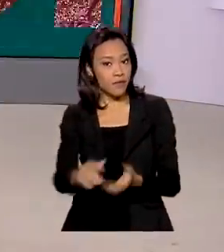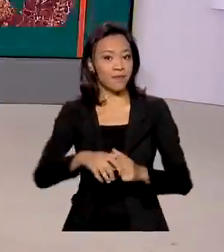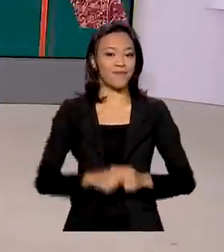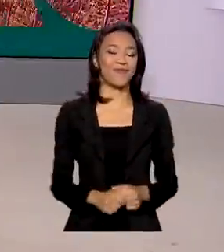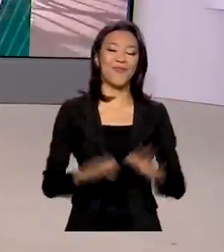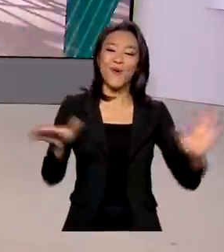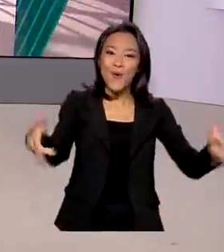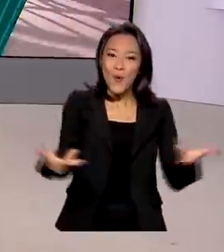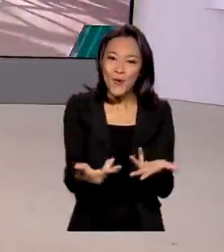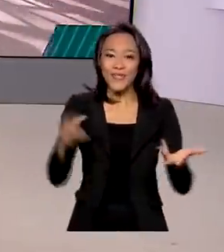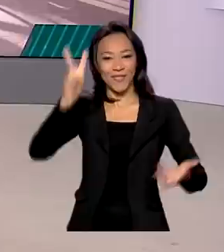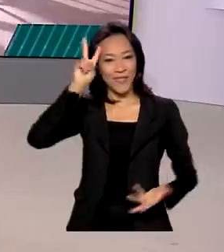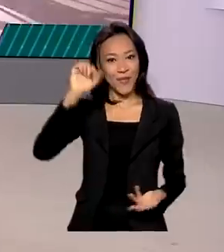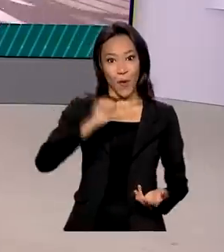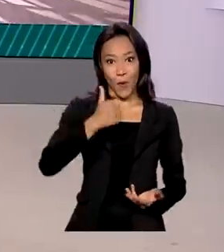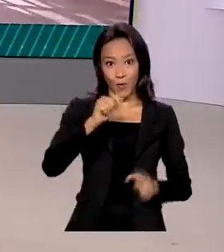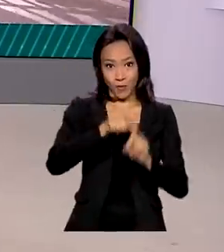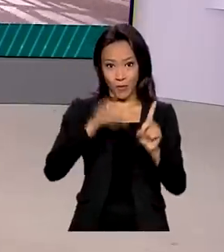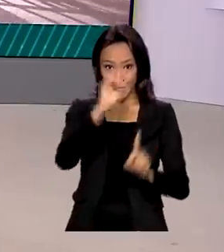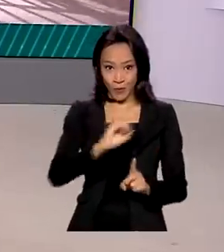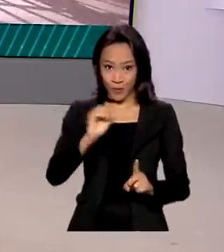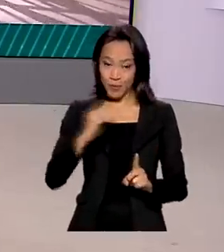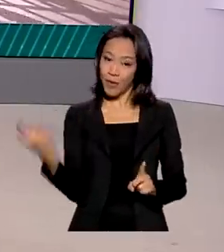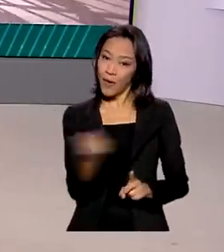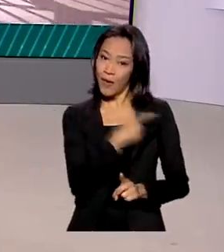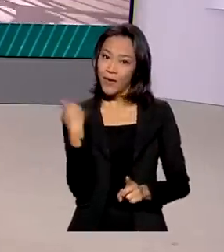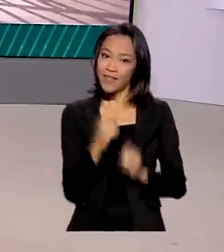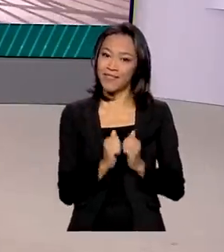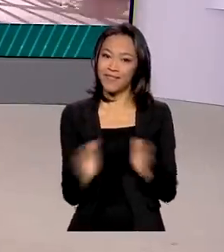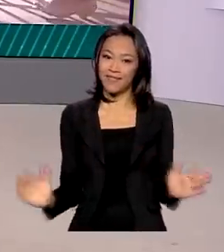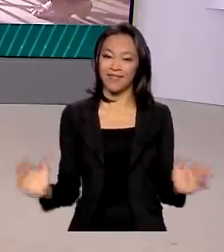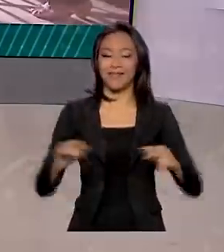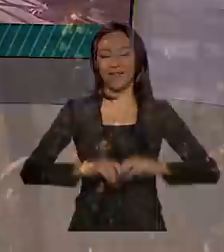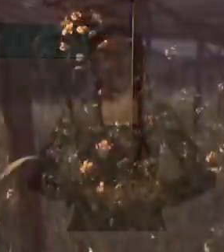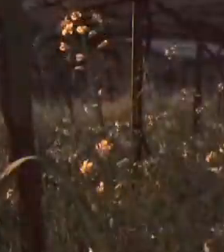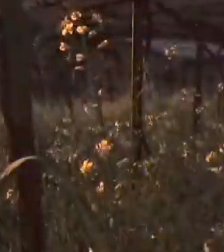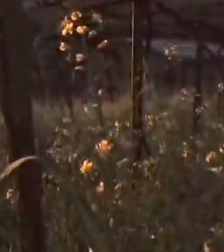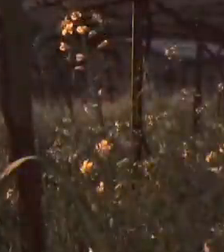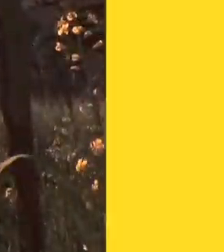Segunda-feira, 11 de outubro, o Brasil em Dia já está no ar.